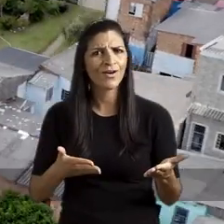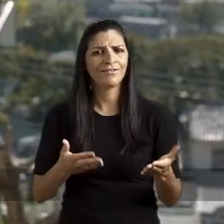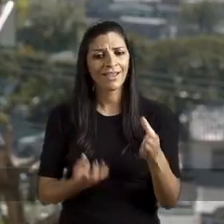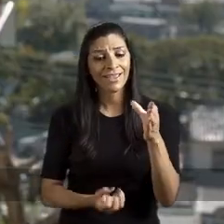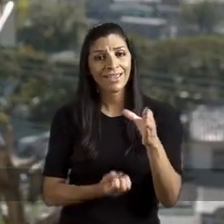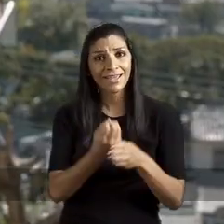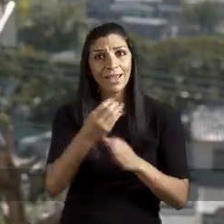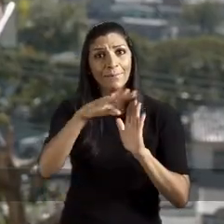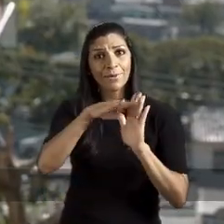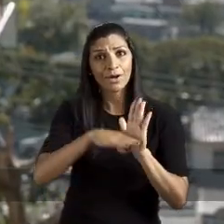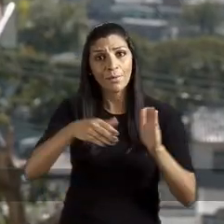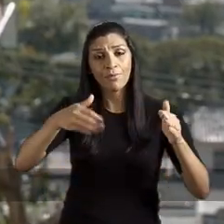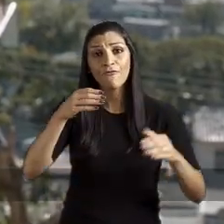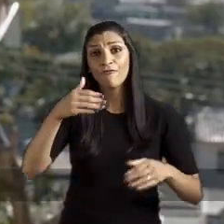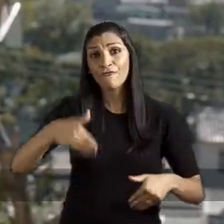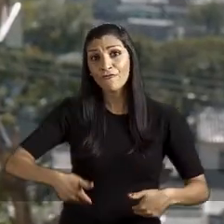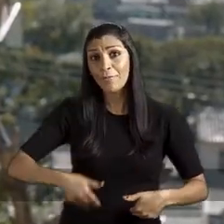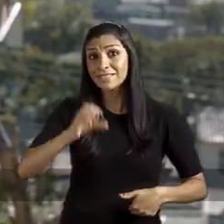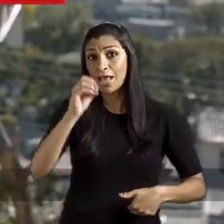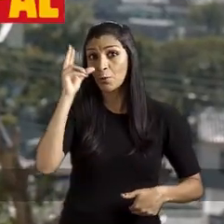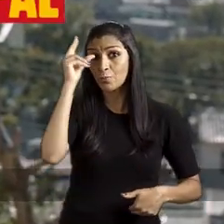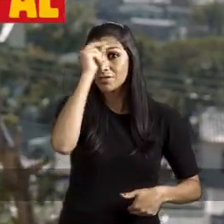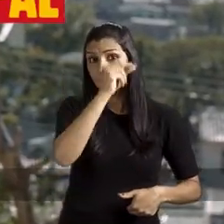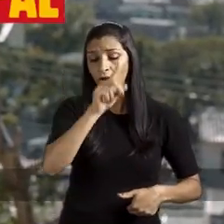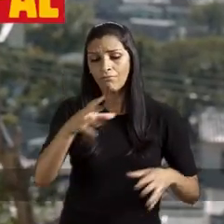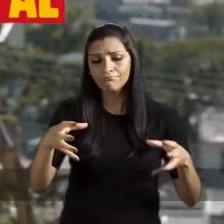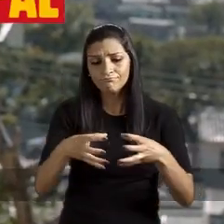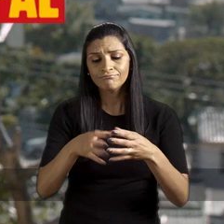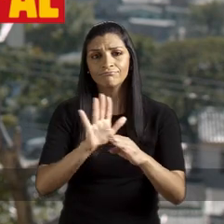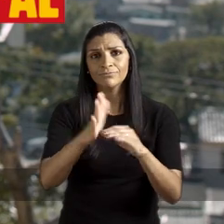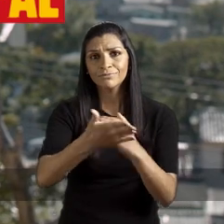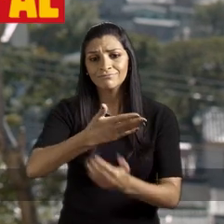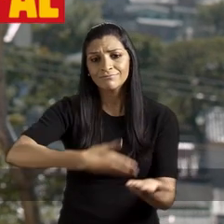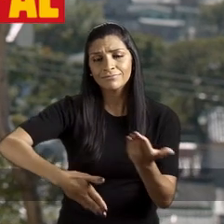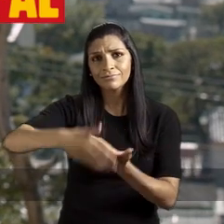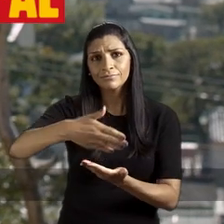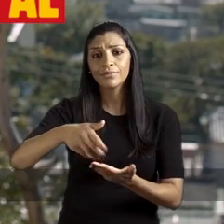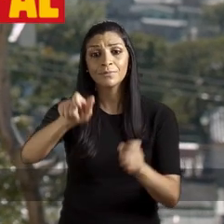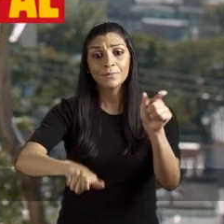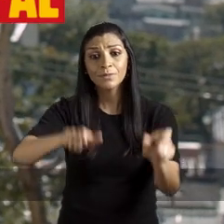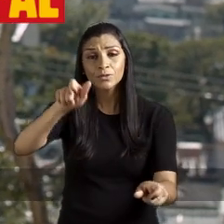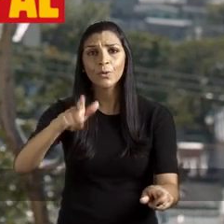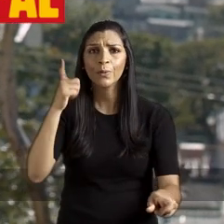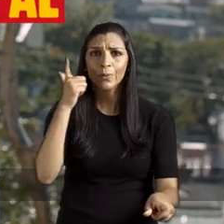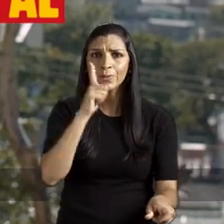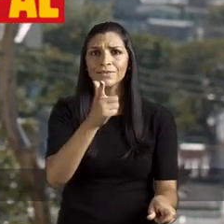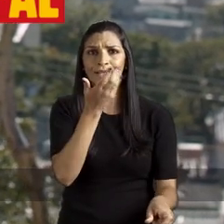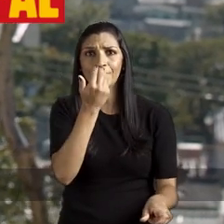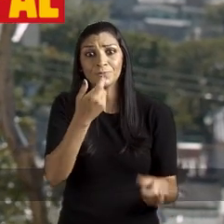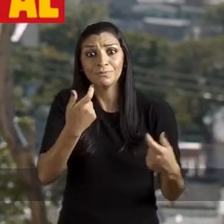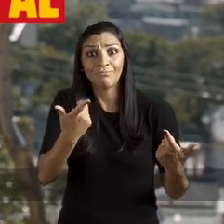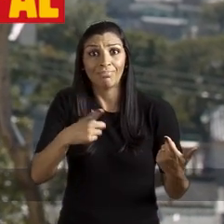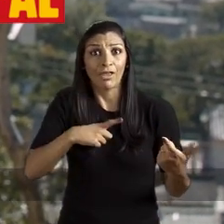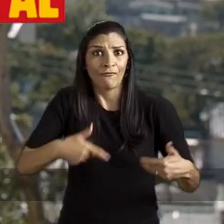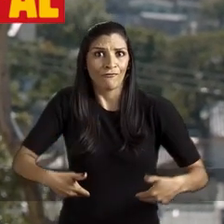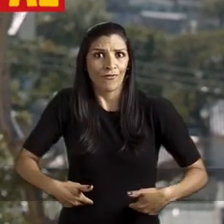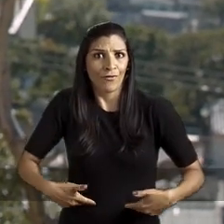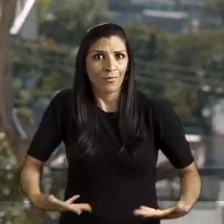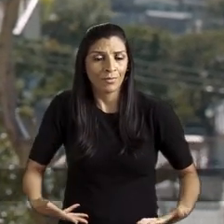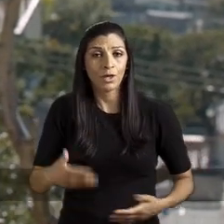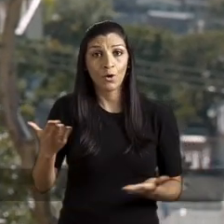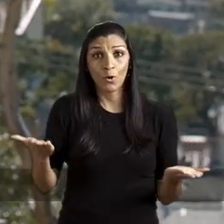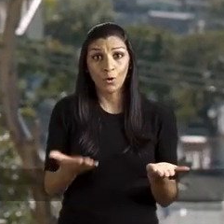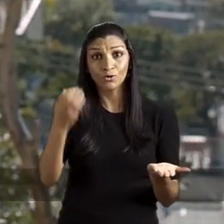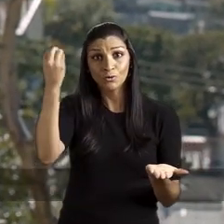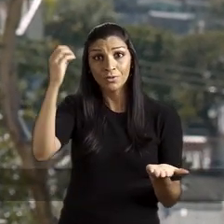agora. Vamos criar o programa Fome Zero Municipal. Uma rede de solidariedade para fazer chegar comida na mesa de quem passa fome.